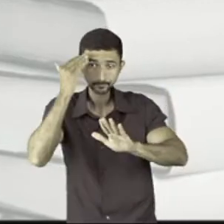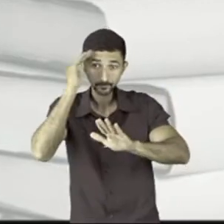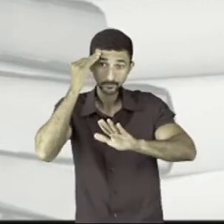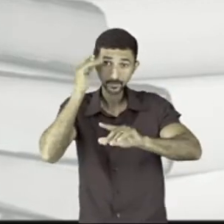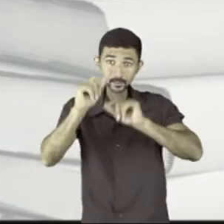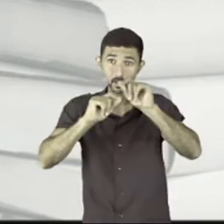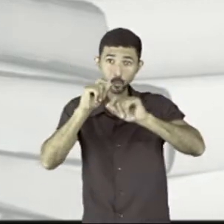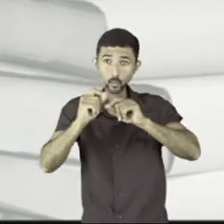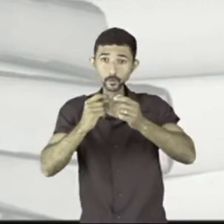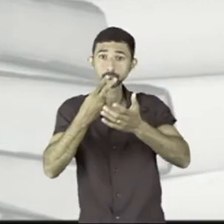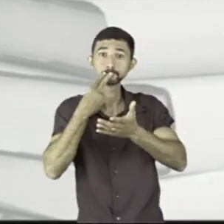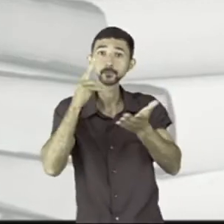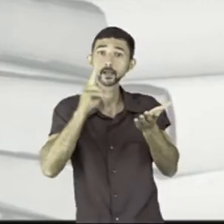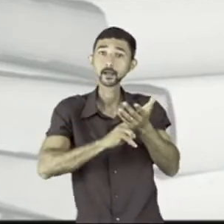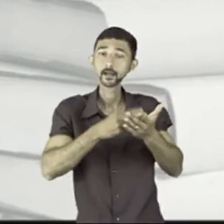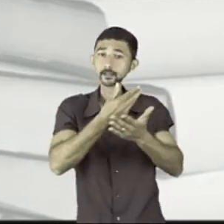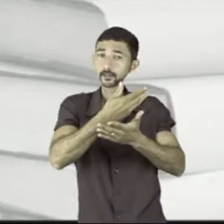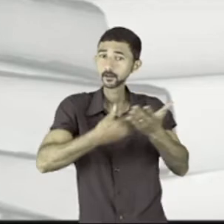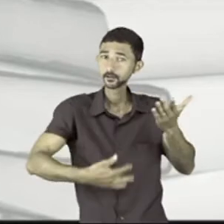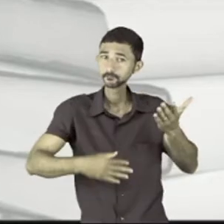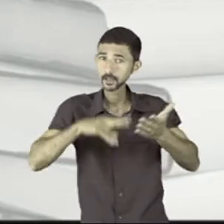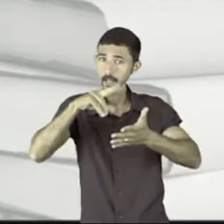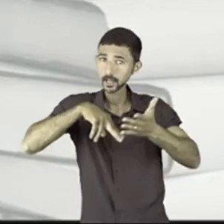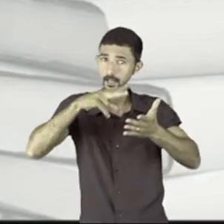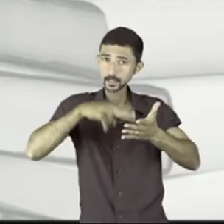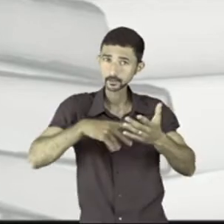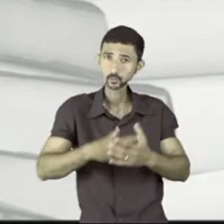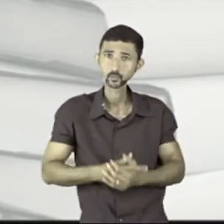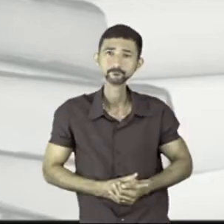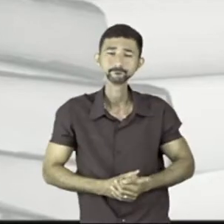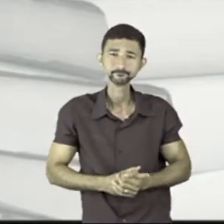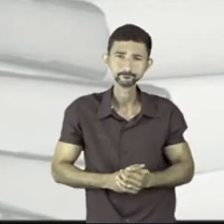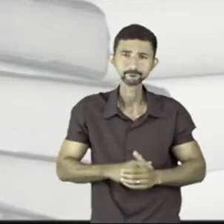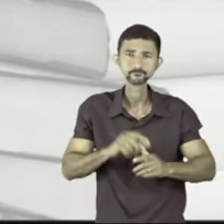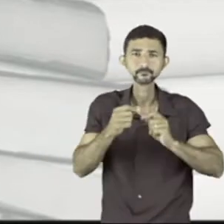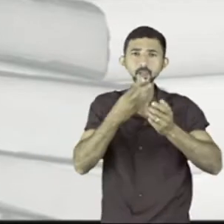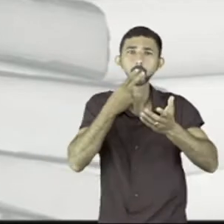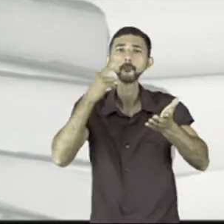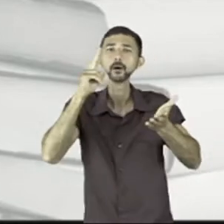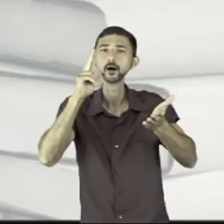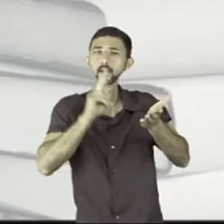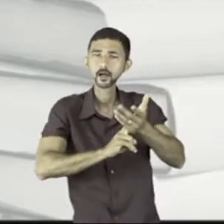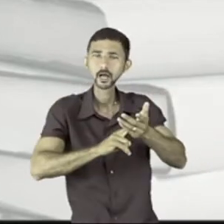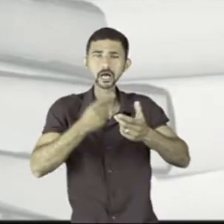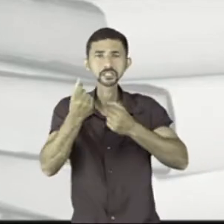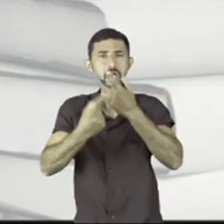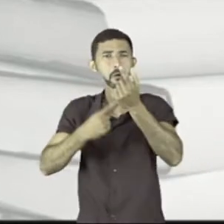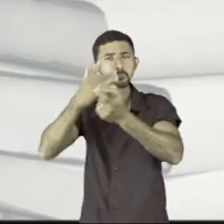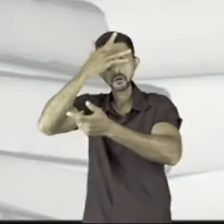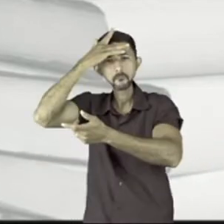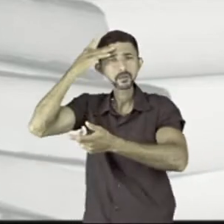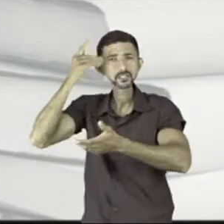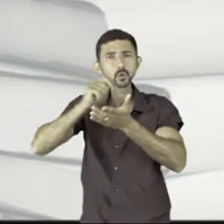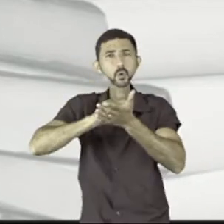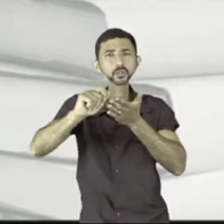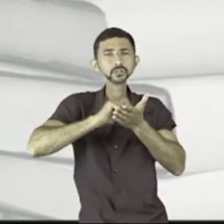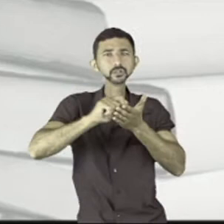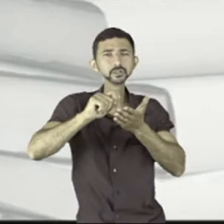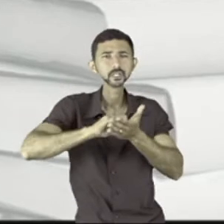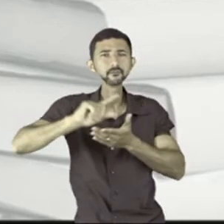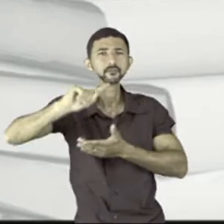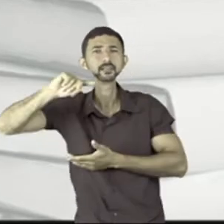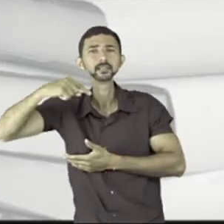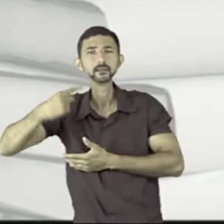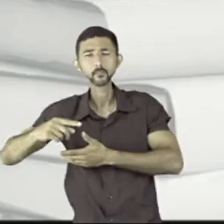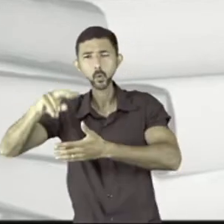entender o que é a carta do leitor, como o próprio nome diz, é uma carta que alguém escreve depois de ter